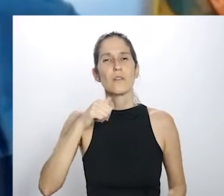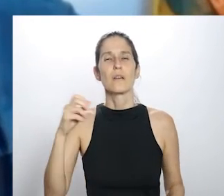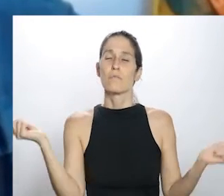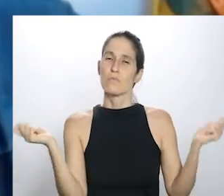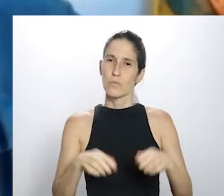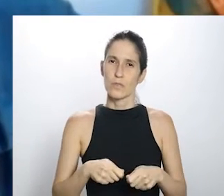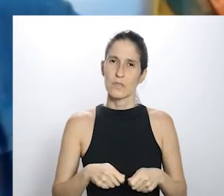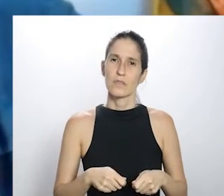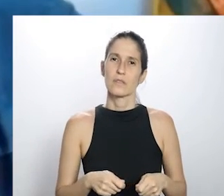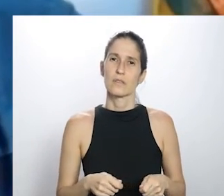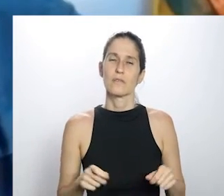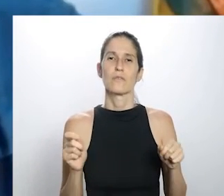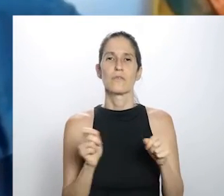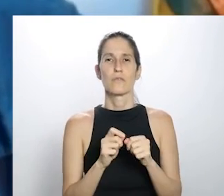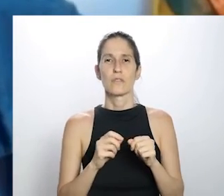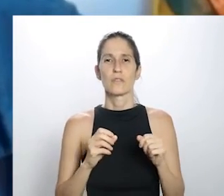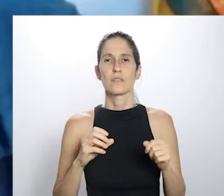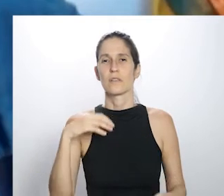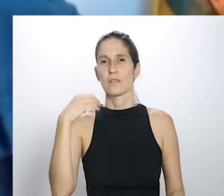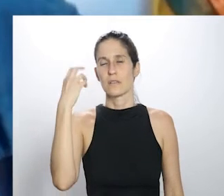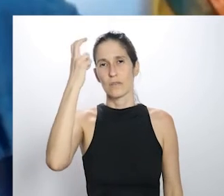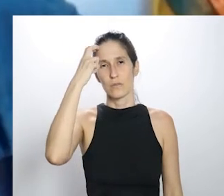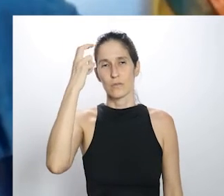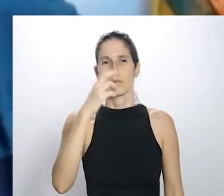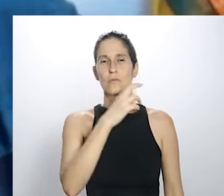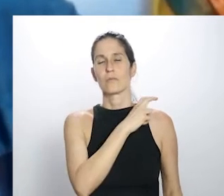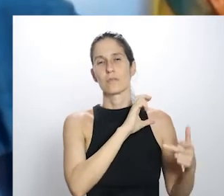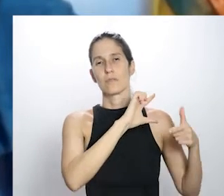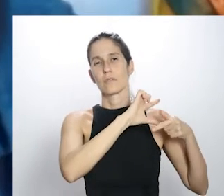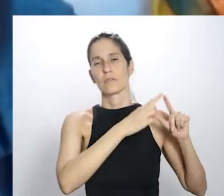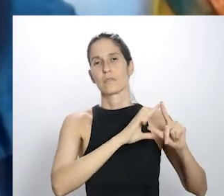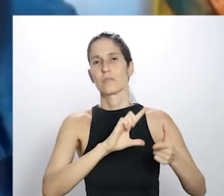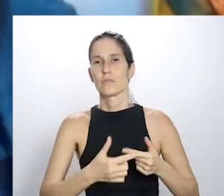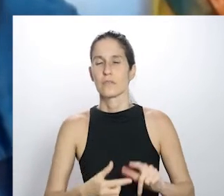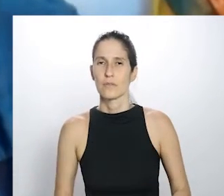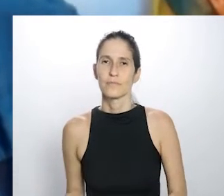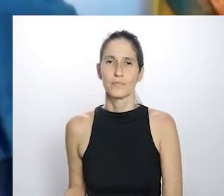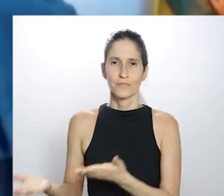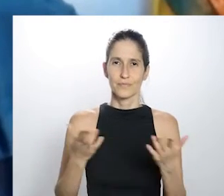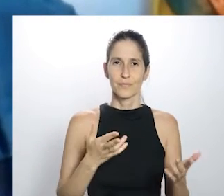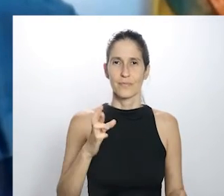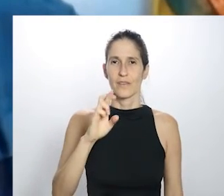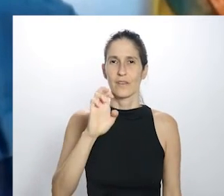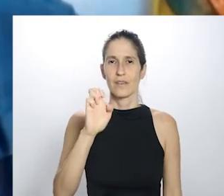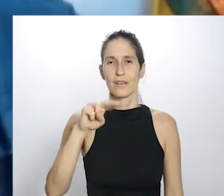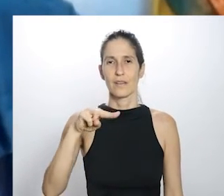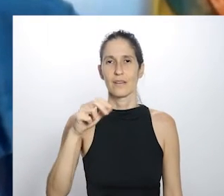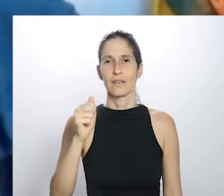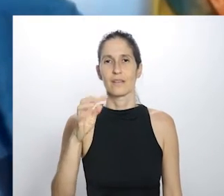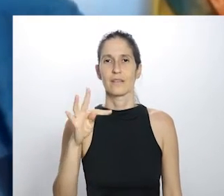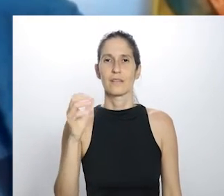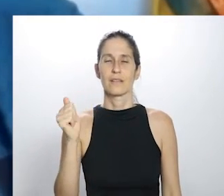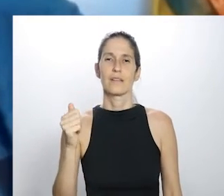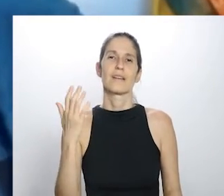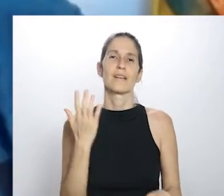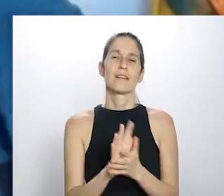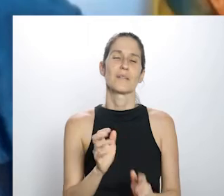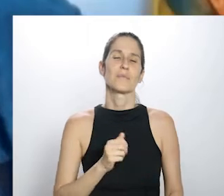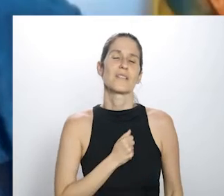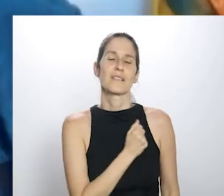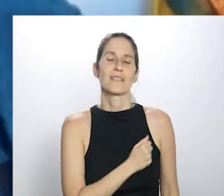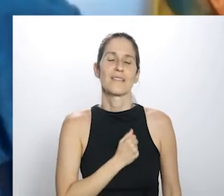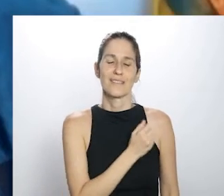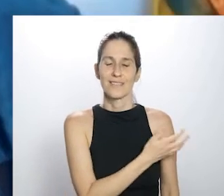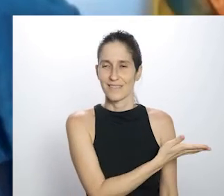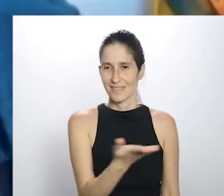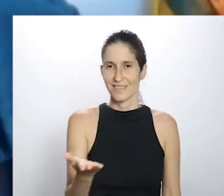ainda lá atrás. Então, Renata Matar, venha para cá, faça suas considerações para matar a saudade